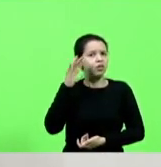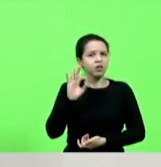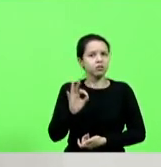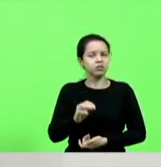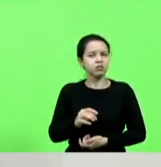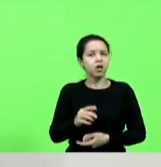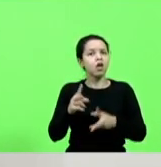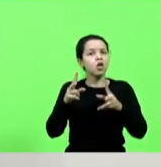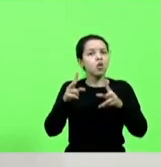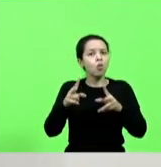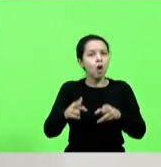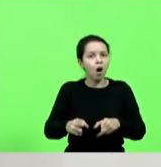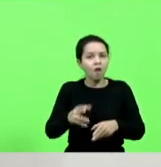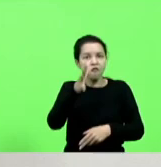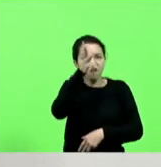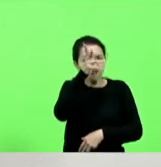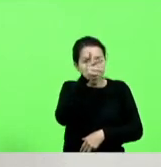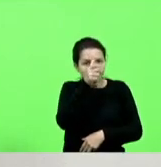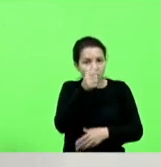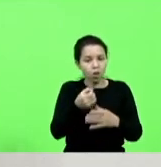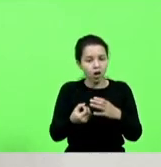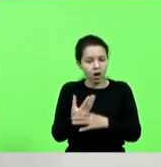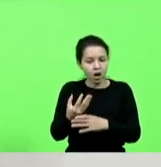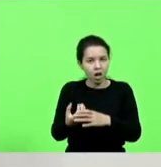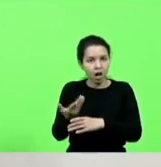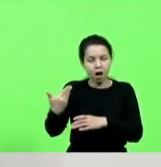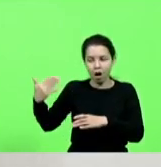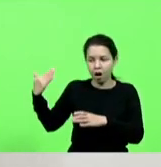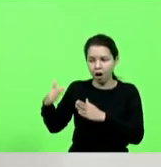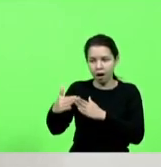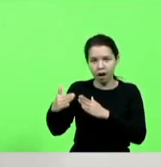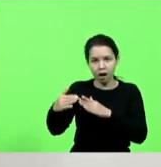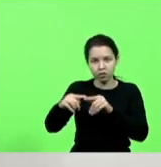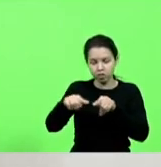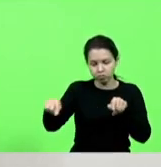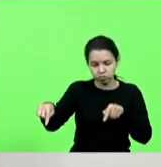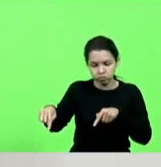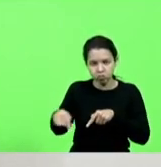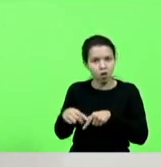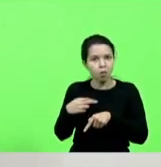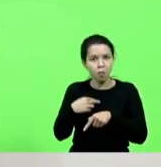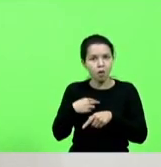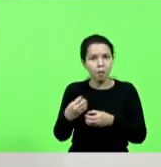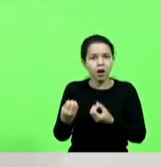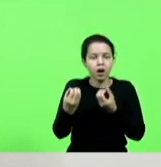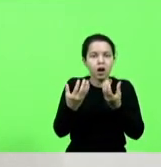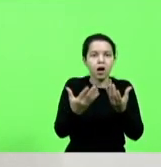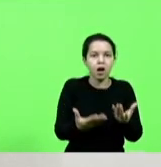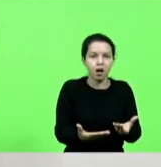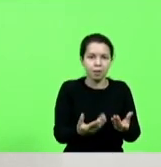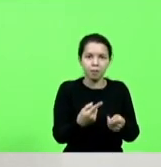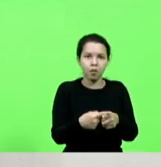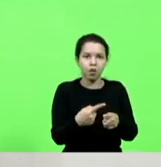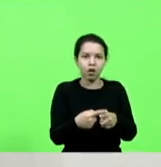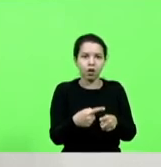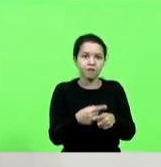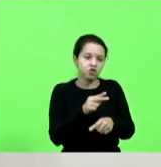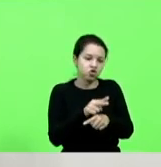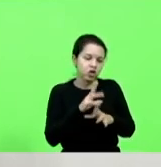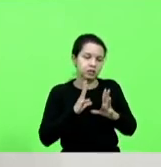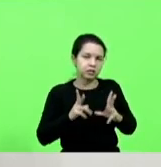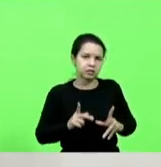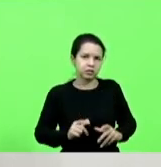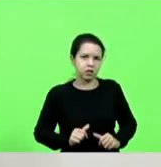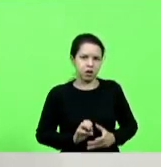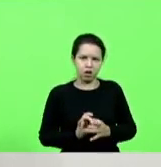frango atrás de casa para matar o frango para servir para os hóspedes porque a vigilância sanitária não permite mas meu